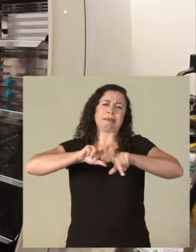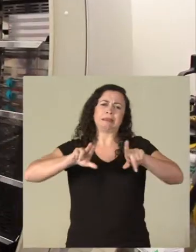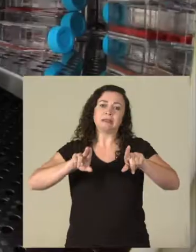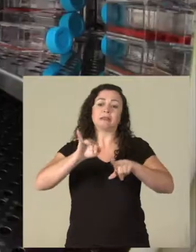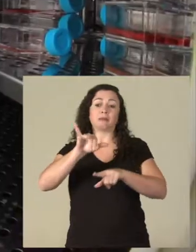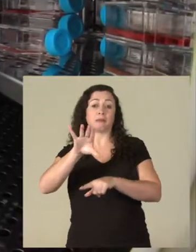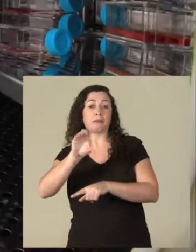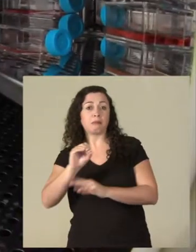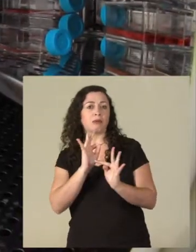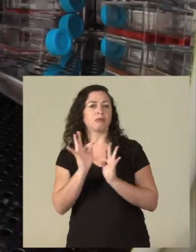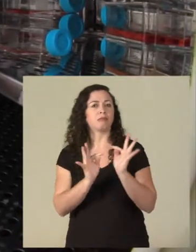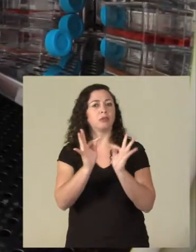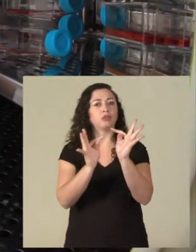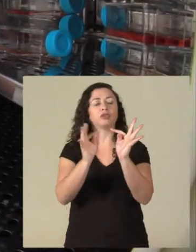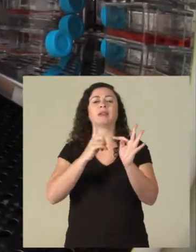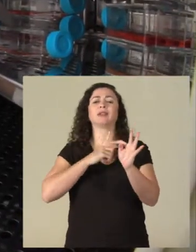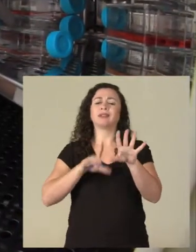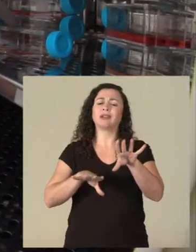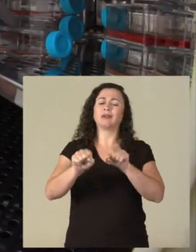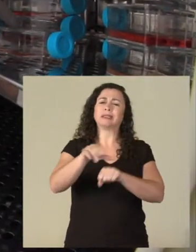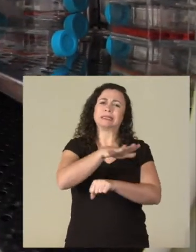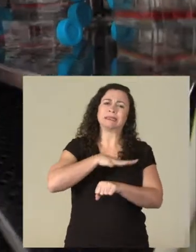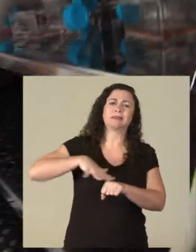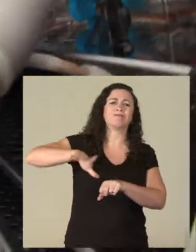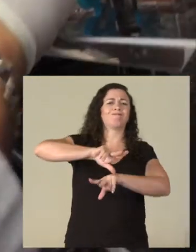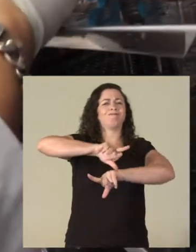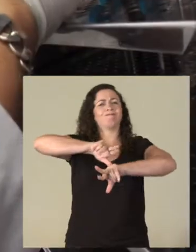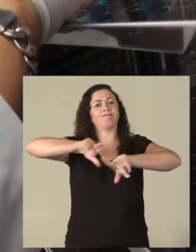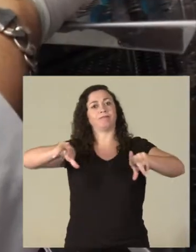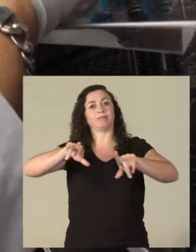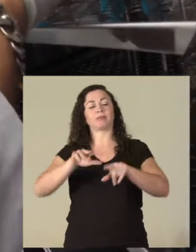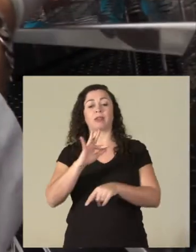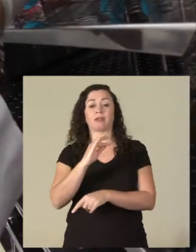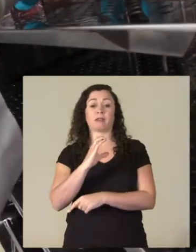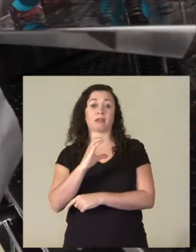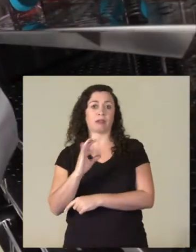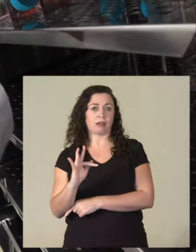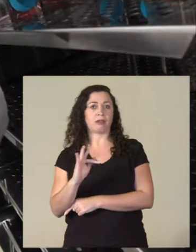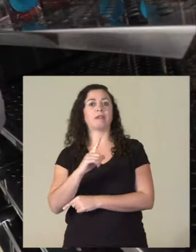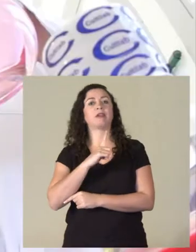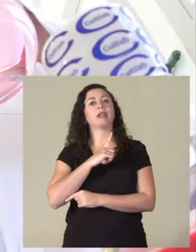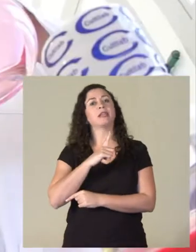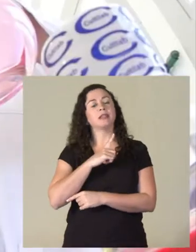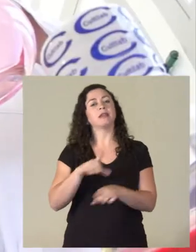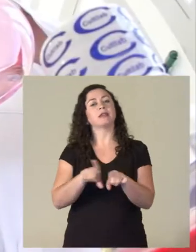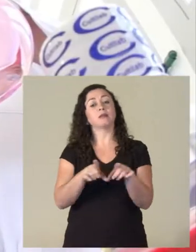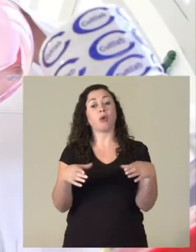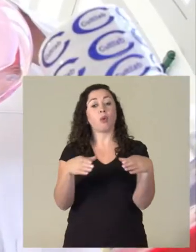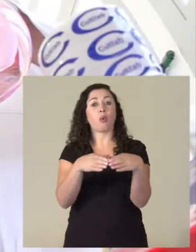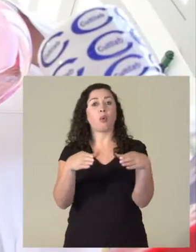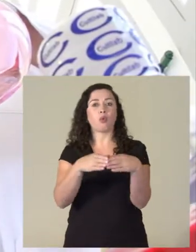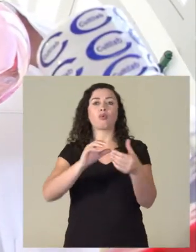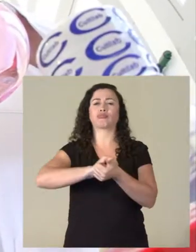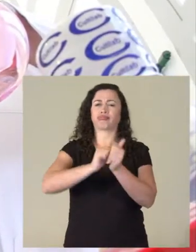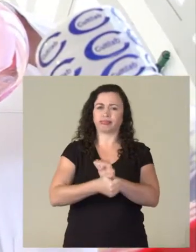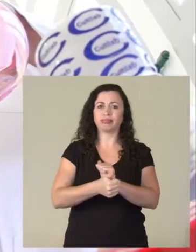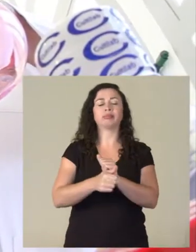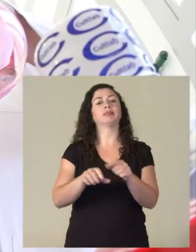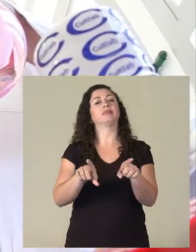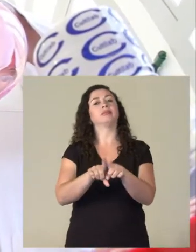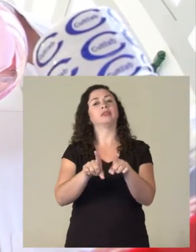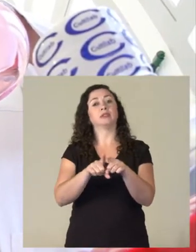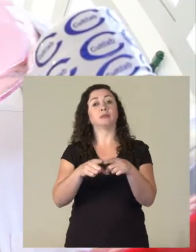biotecnologia, enfim, a gente tem uma formação bastante ampla. A FCF conta com a Atlética, Centro